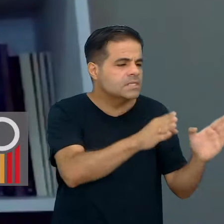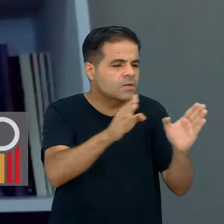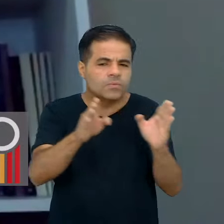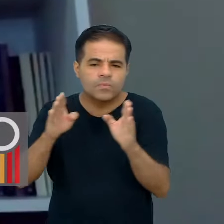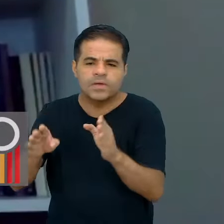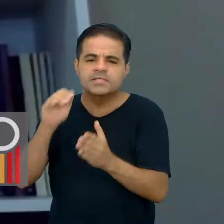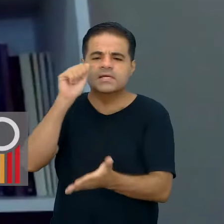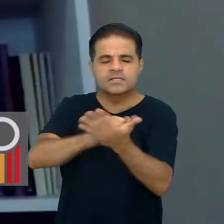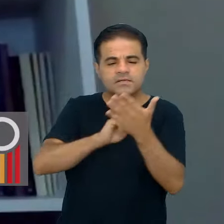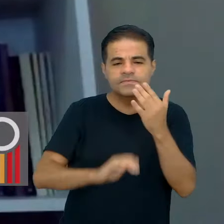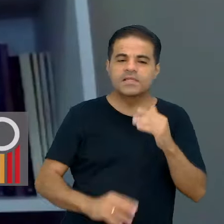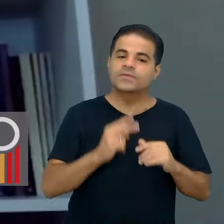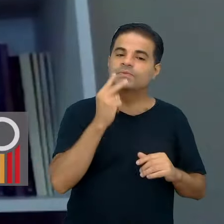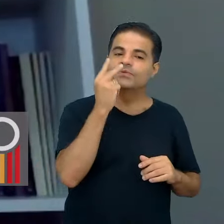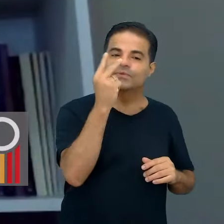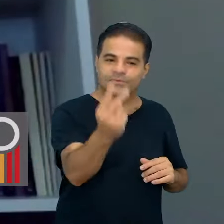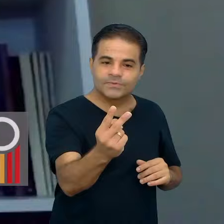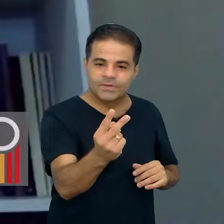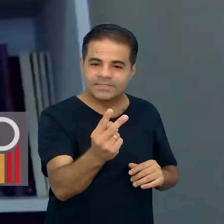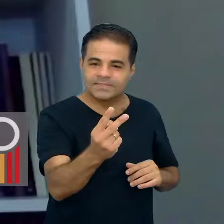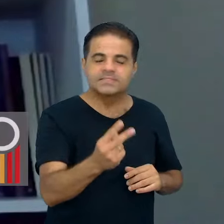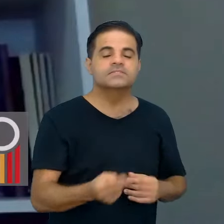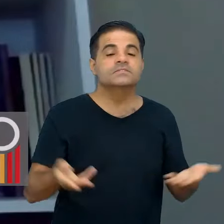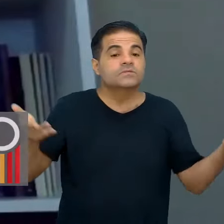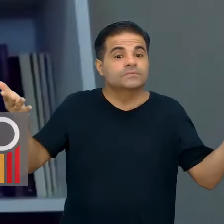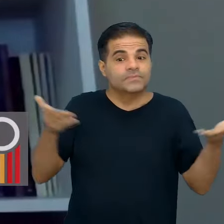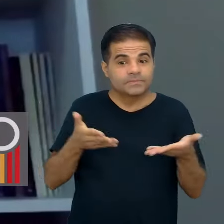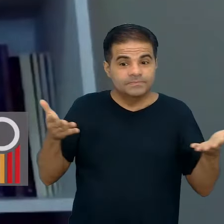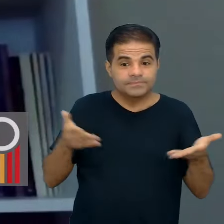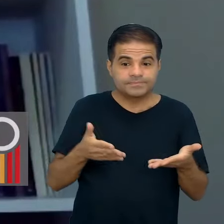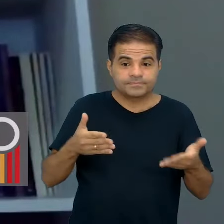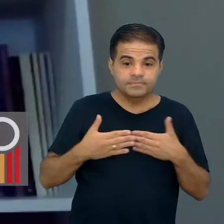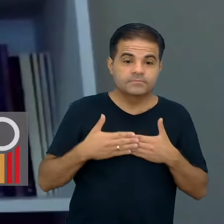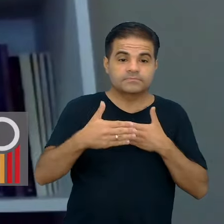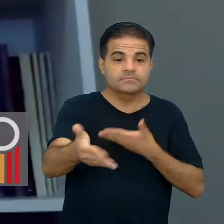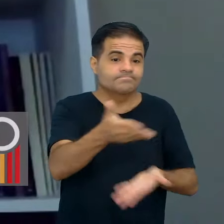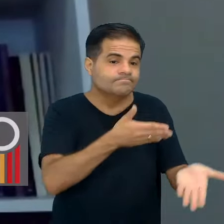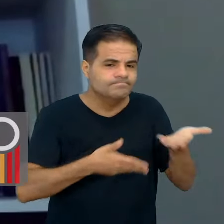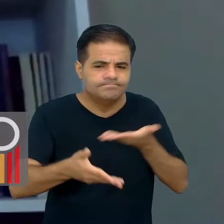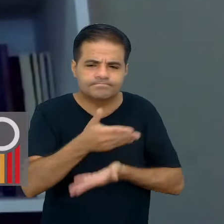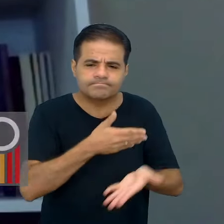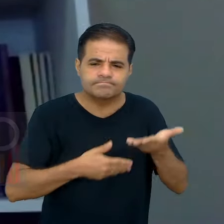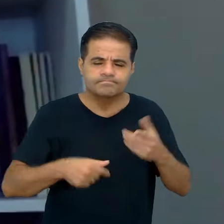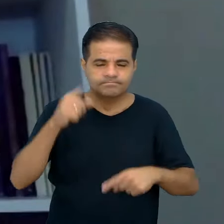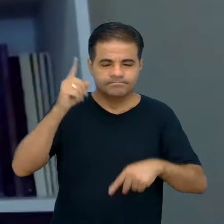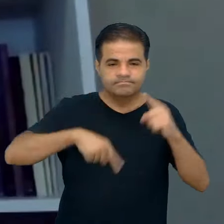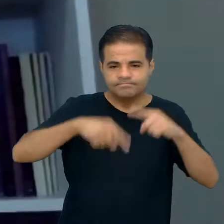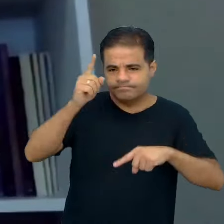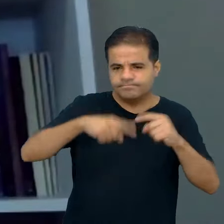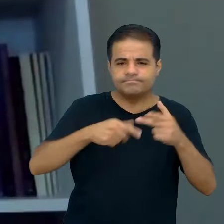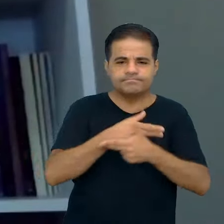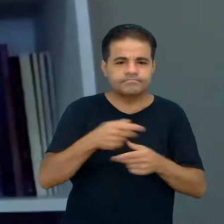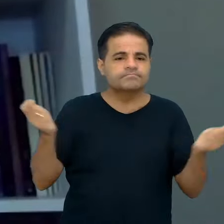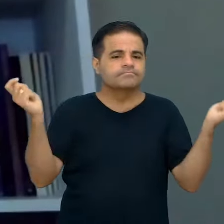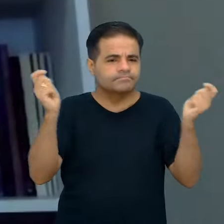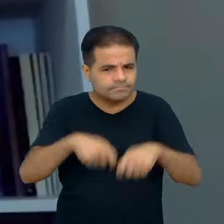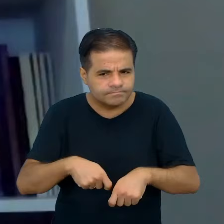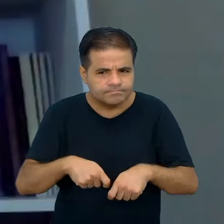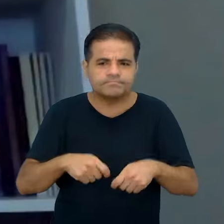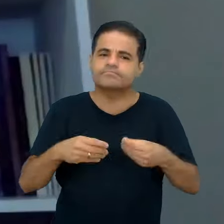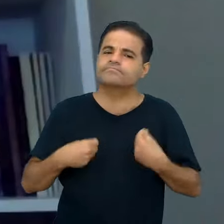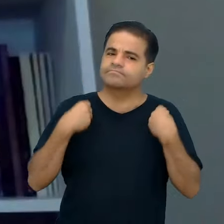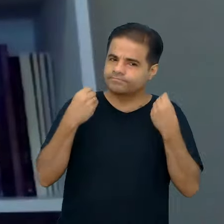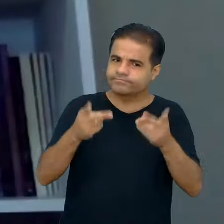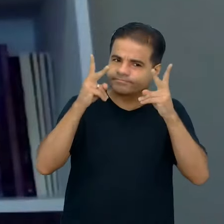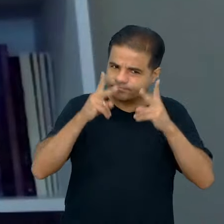atividade dois, viu? E nós vamos aqui já compartilhar o nosso material para que possamos, então, dar